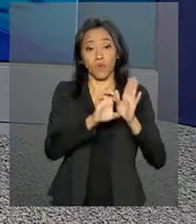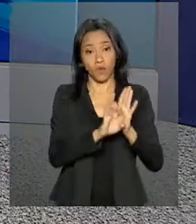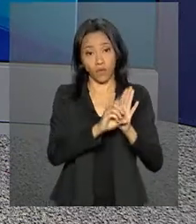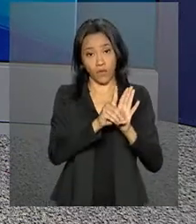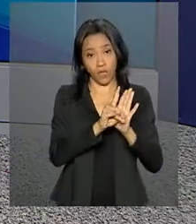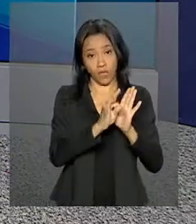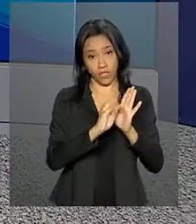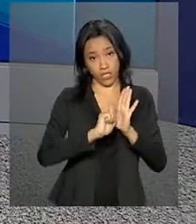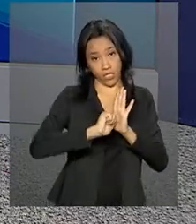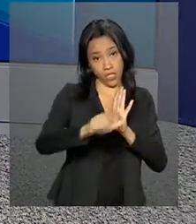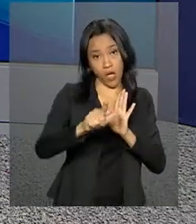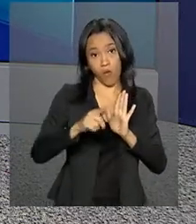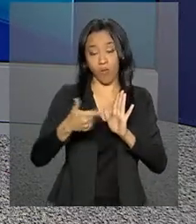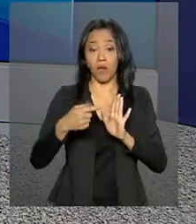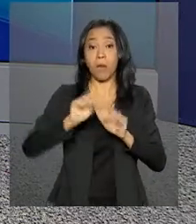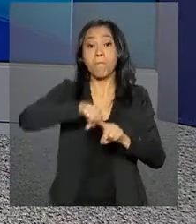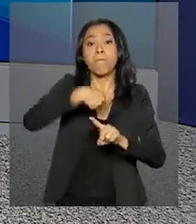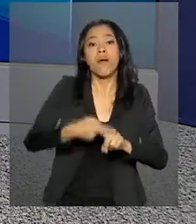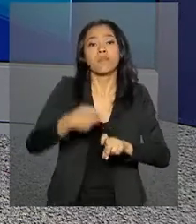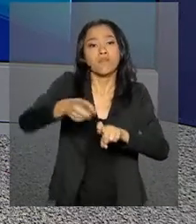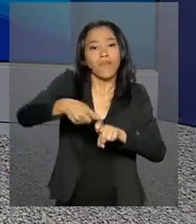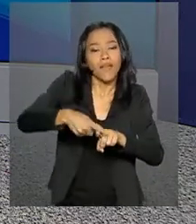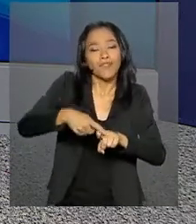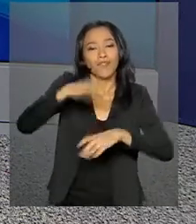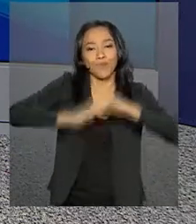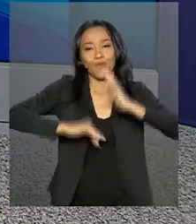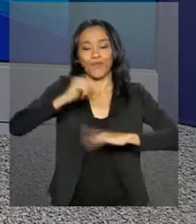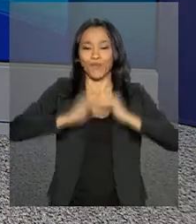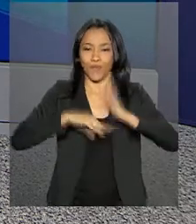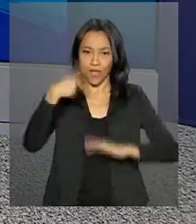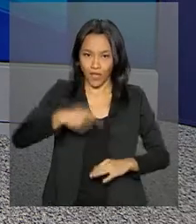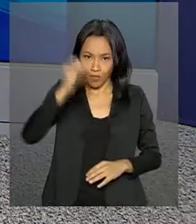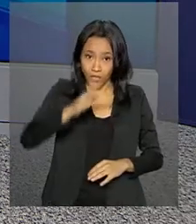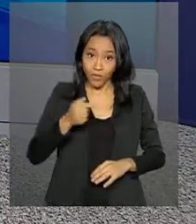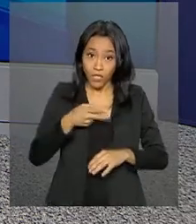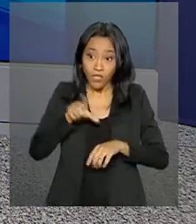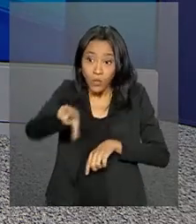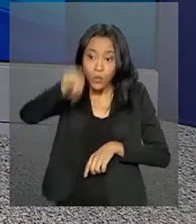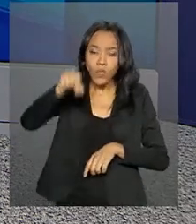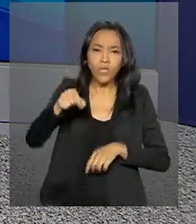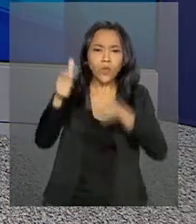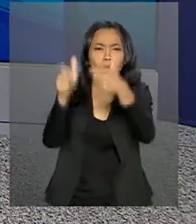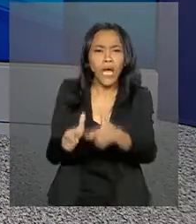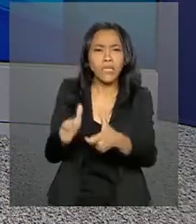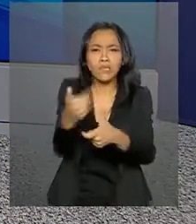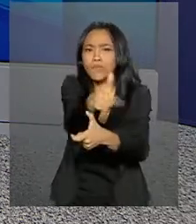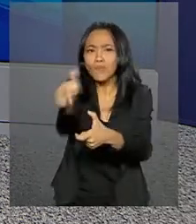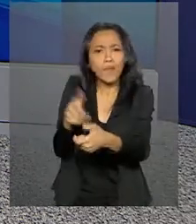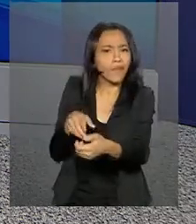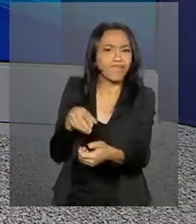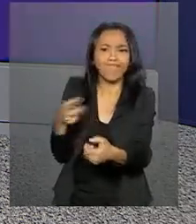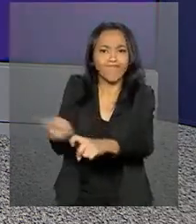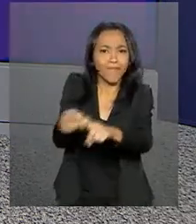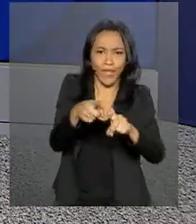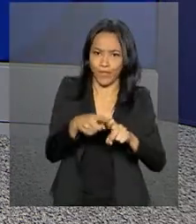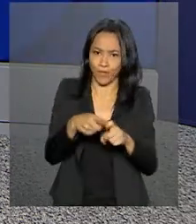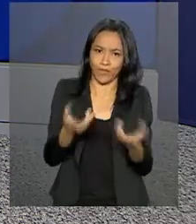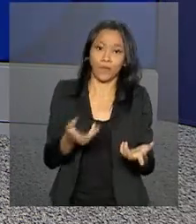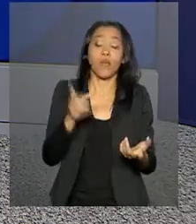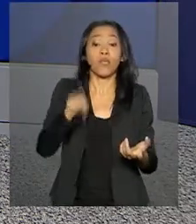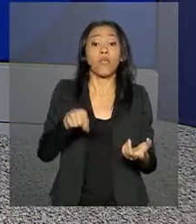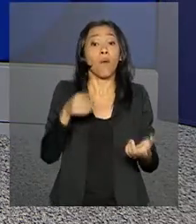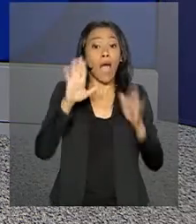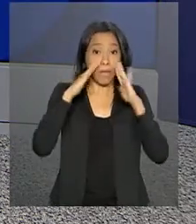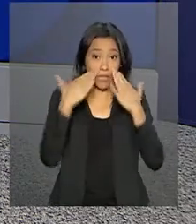Médicos tem mostrado que os profissionais brasileiros têm escolhido as regiões mais vulneráveis do país. A apresentação ao município